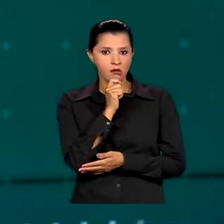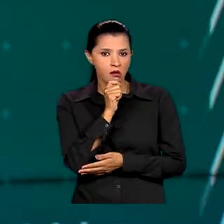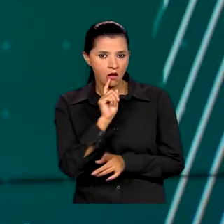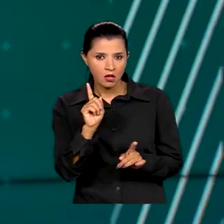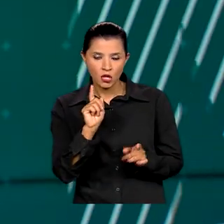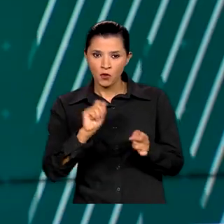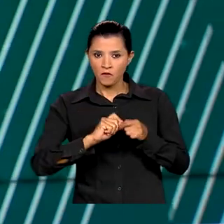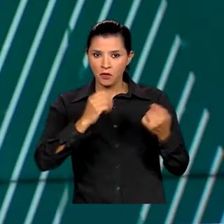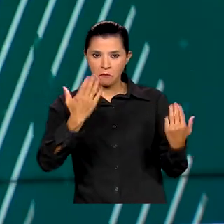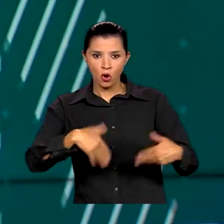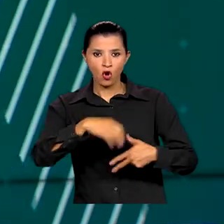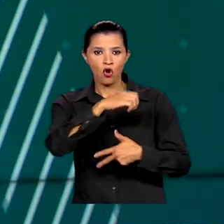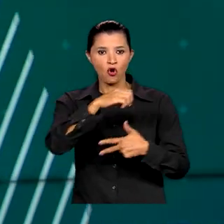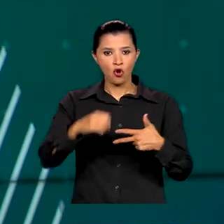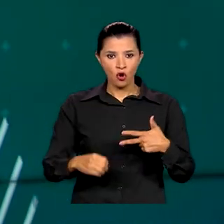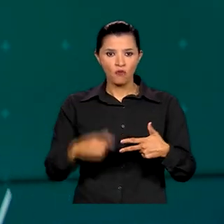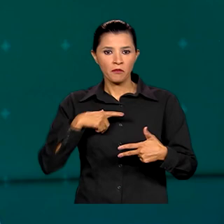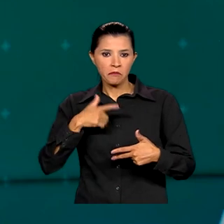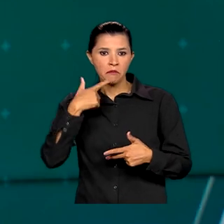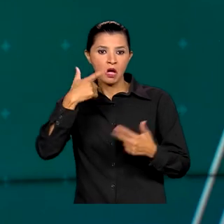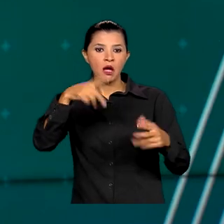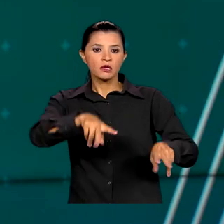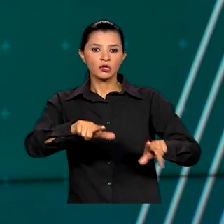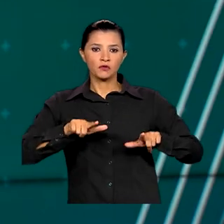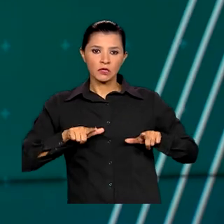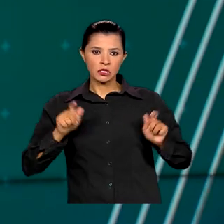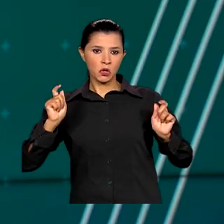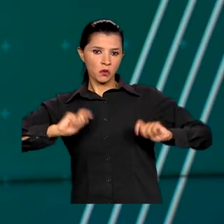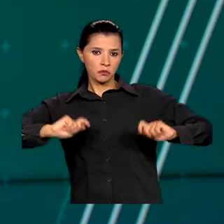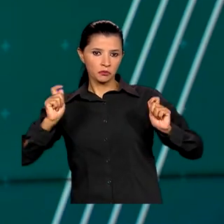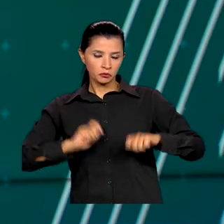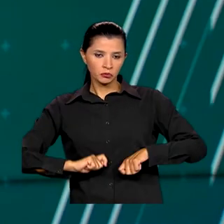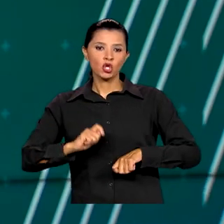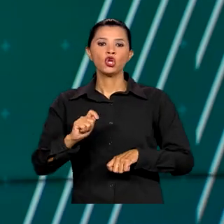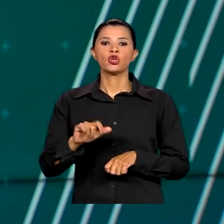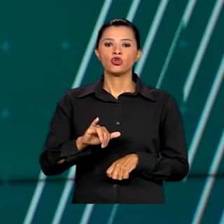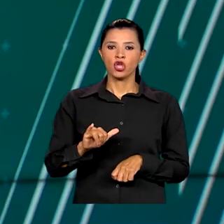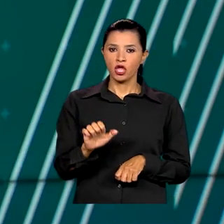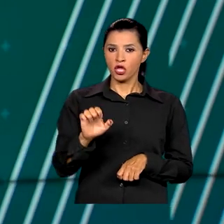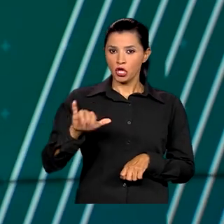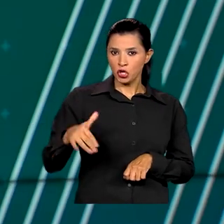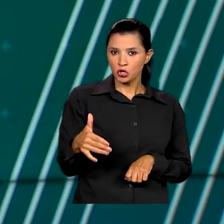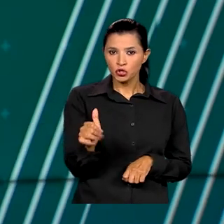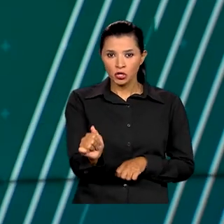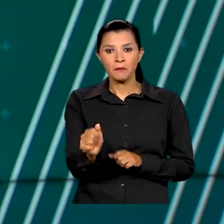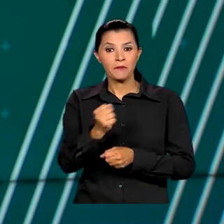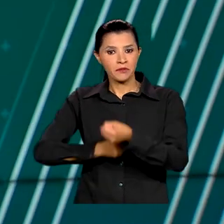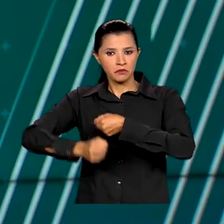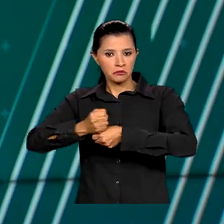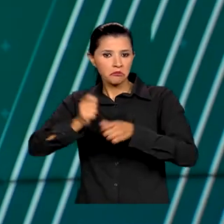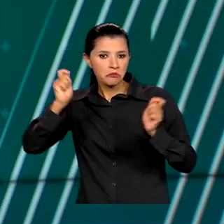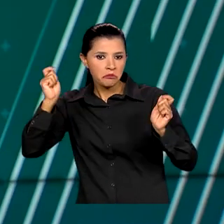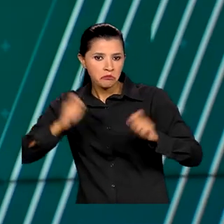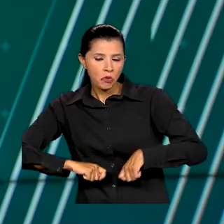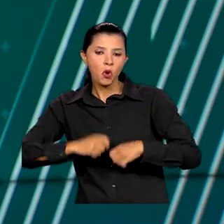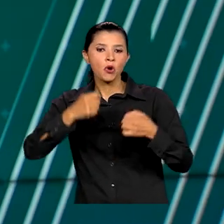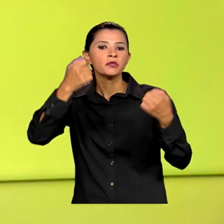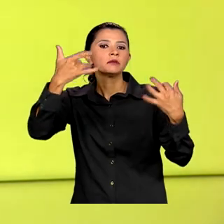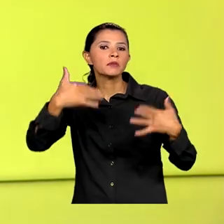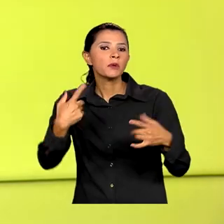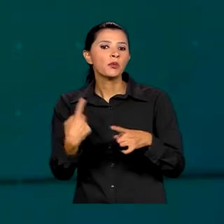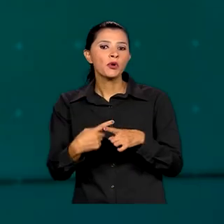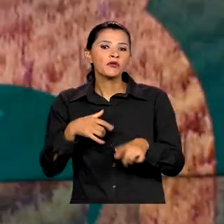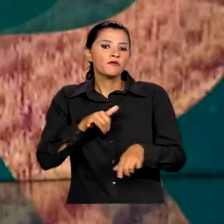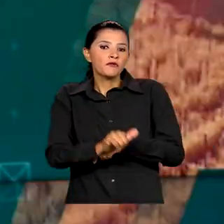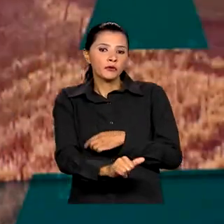as provas do Exame Nacional para Certificação de Competências de Jovens e Adultos no ano passado já podem justificar a ausência